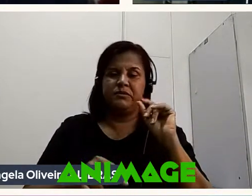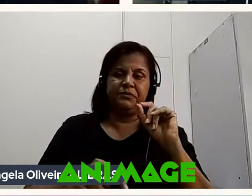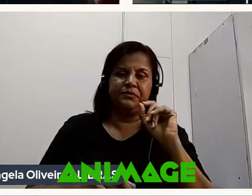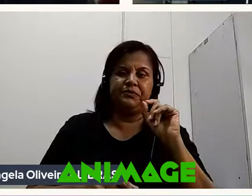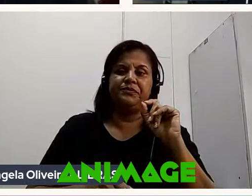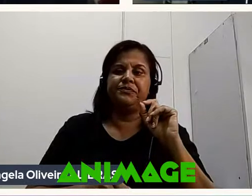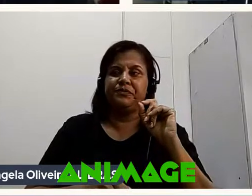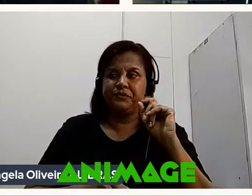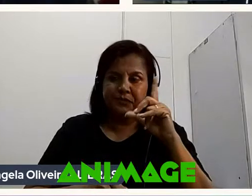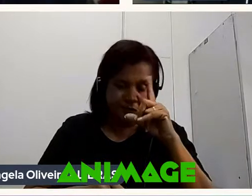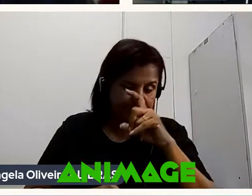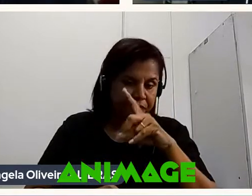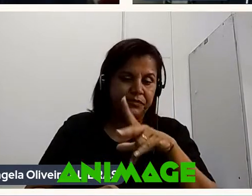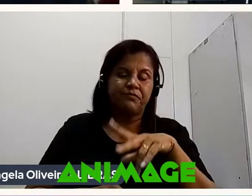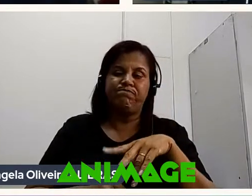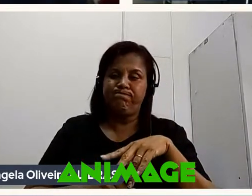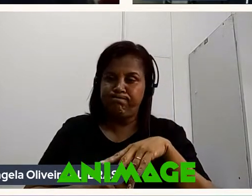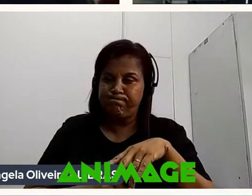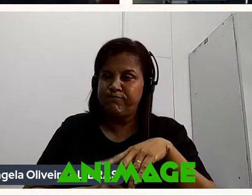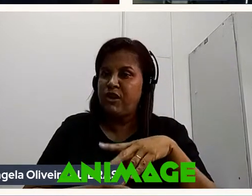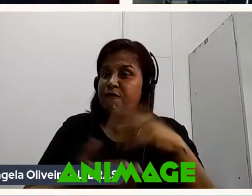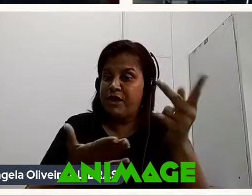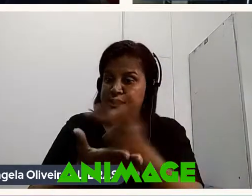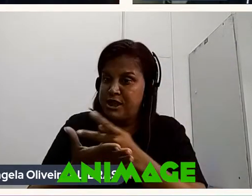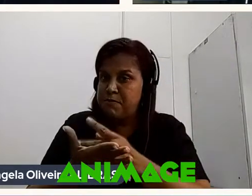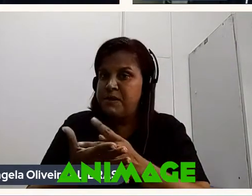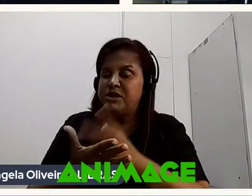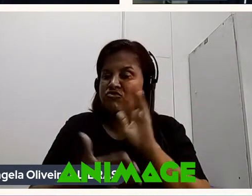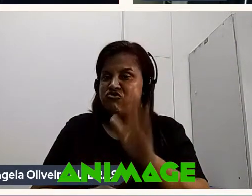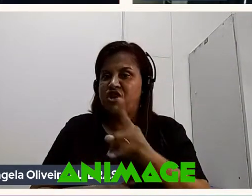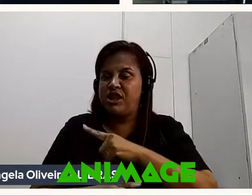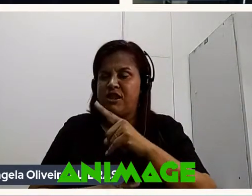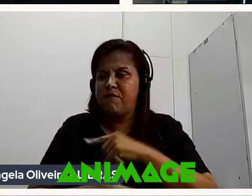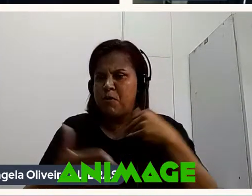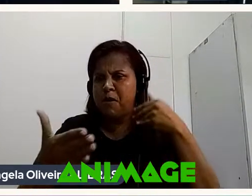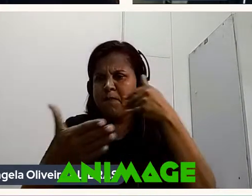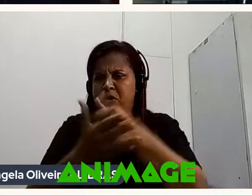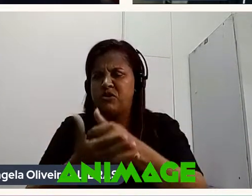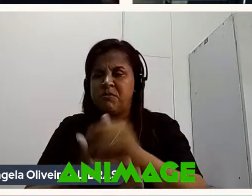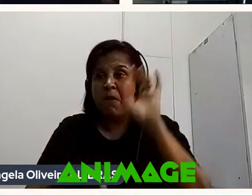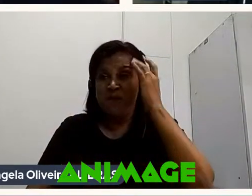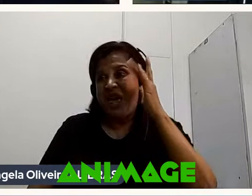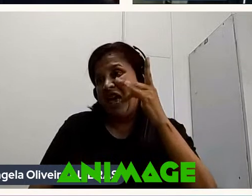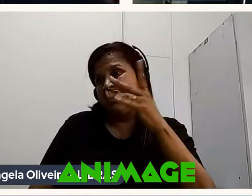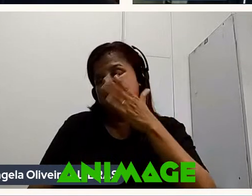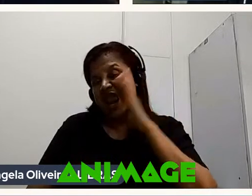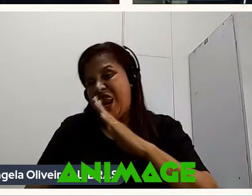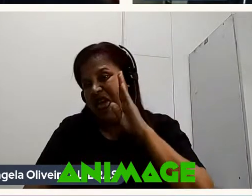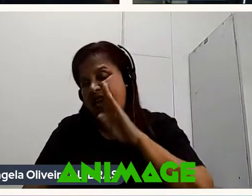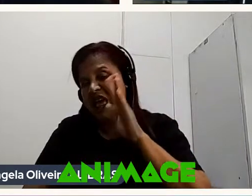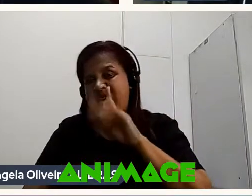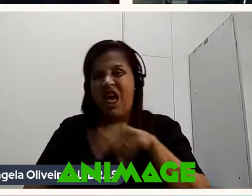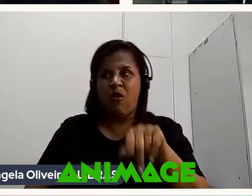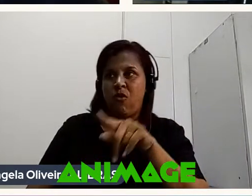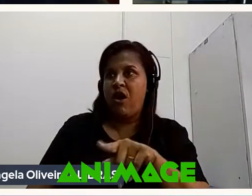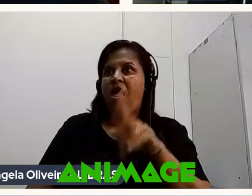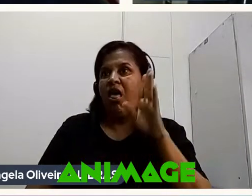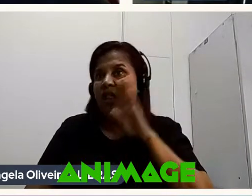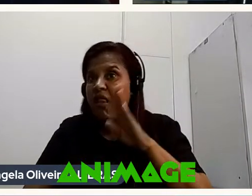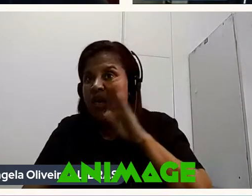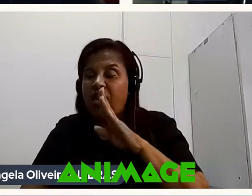Fazer animação Eu já tive muita gente Que aproxima Porque acha muito legal E todo mundo acha A animação muito legal